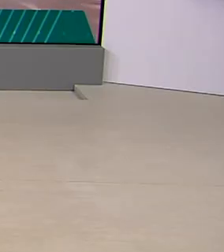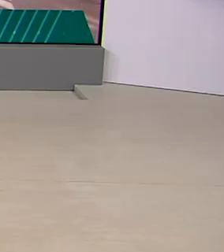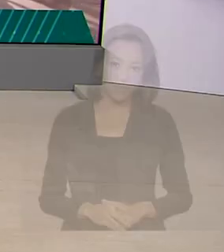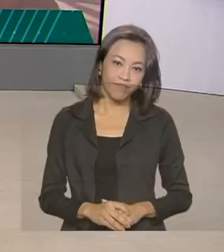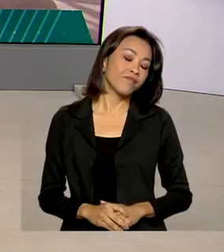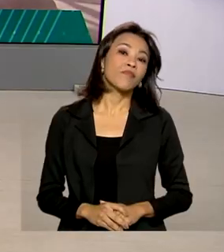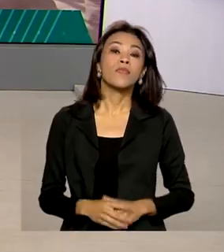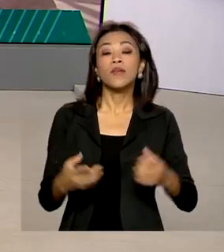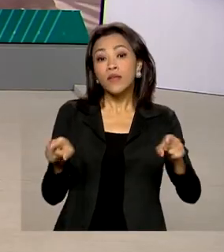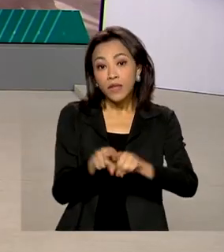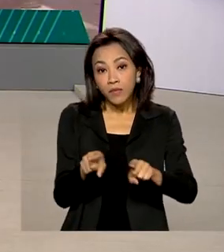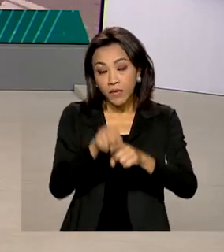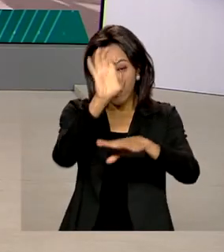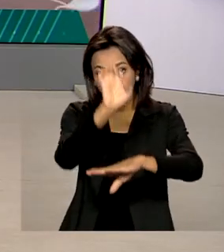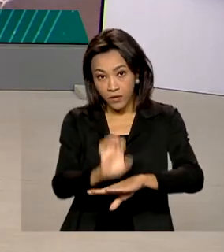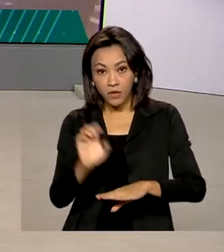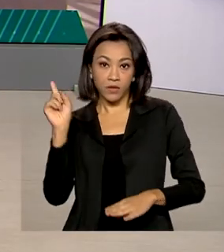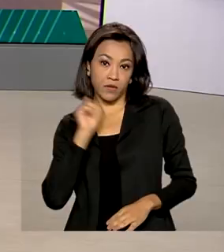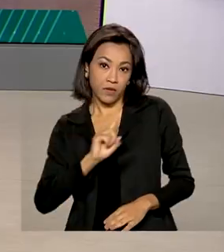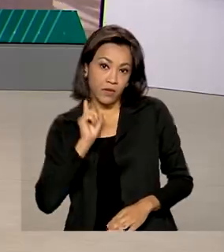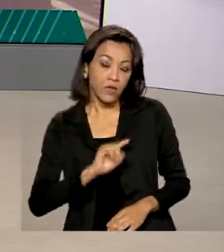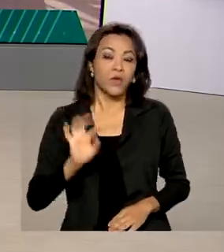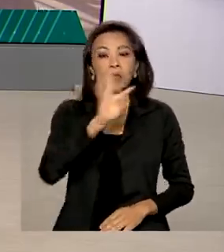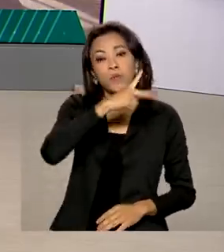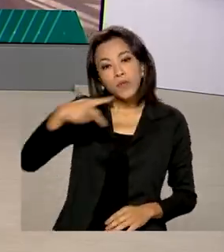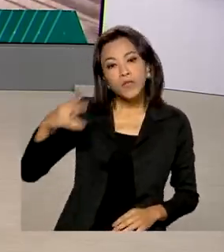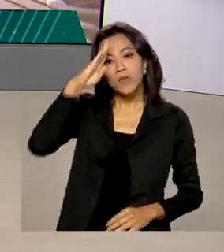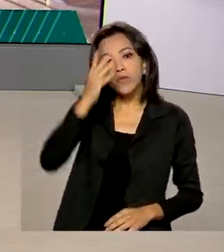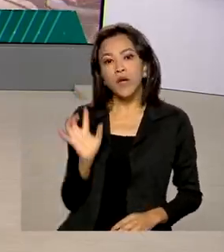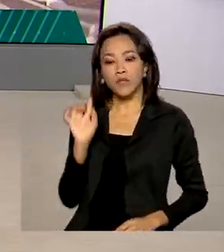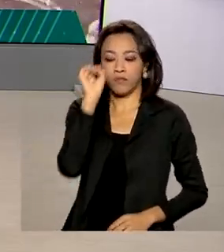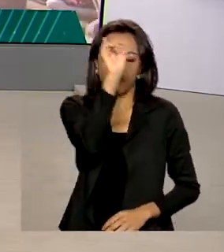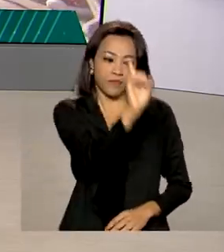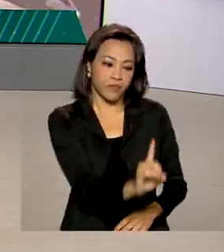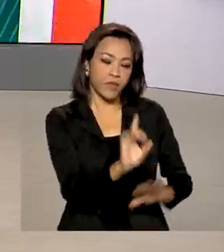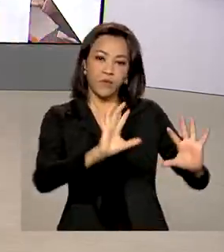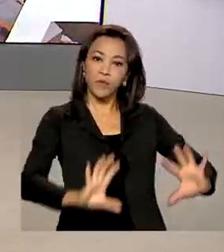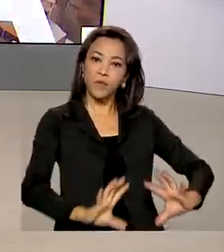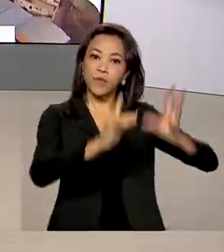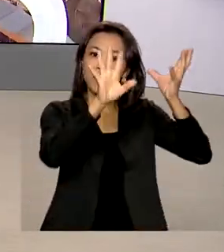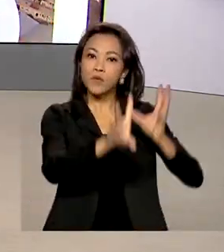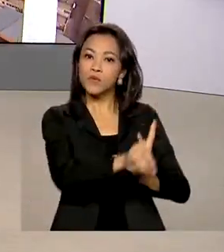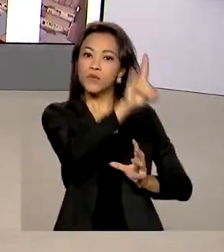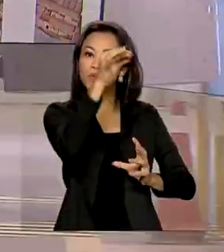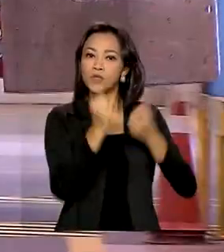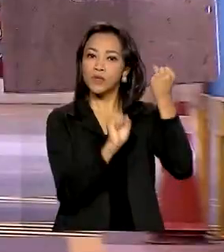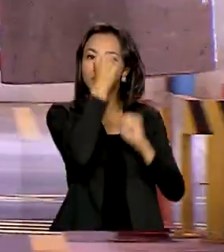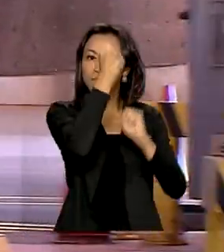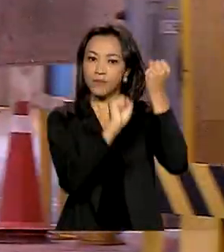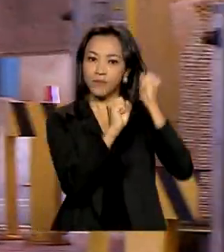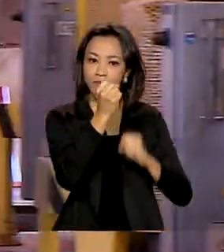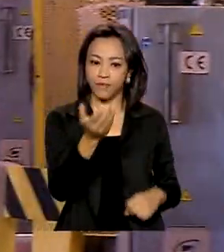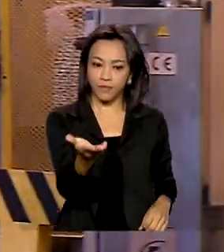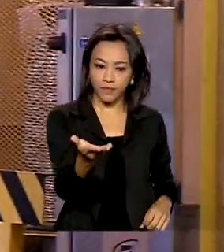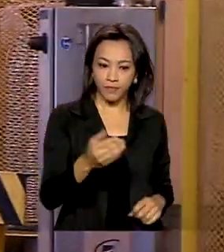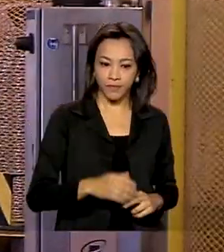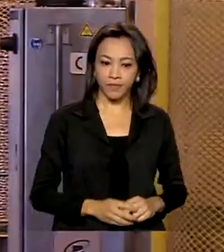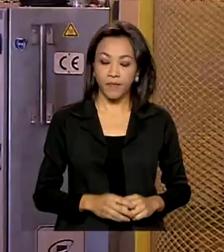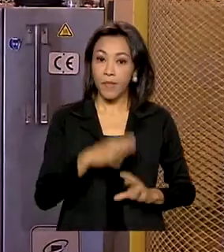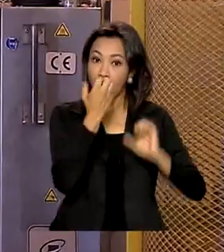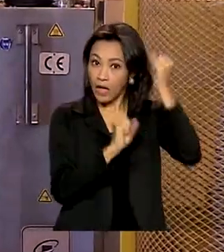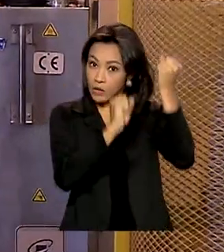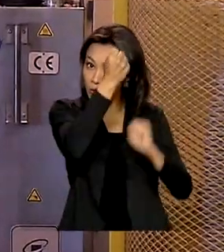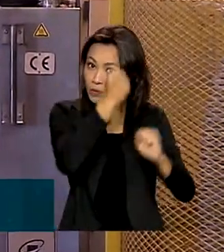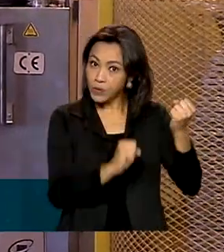E também em Minas Gerais, o presidente Jair Bolsonaro participou de um evento que celebrou o Dia da Indústria. A indústria é